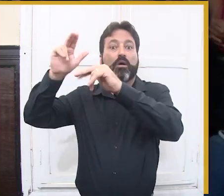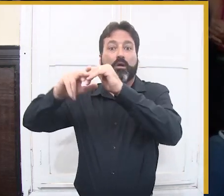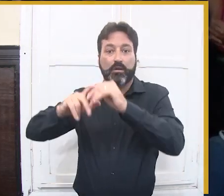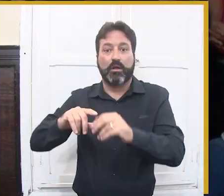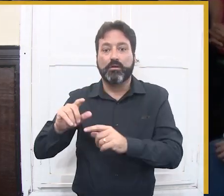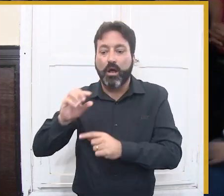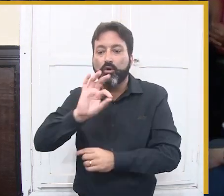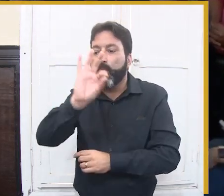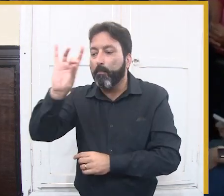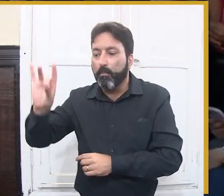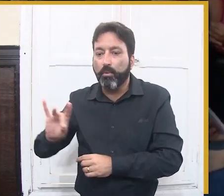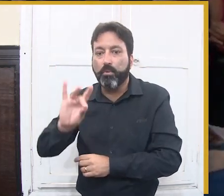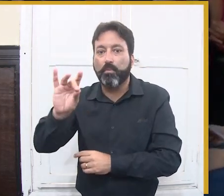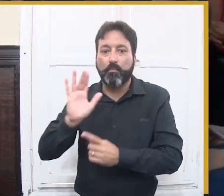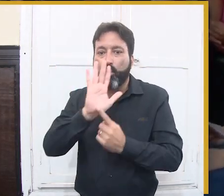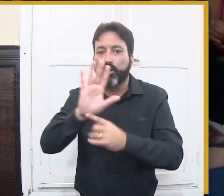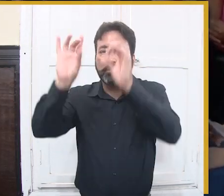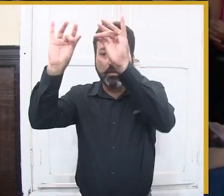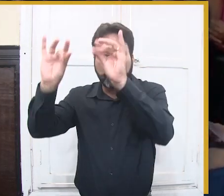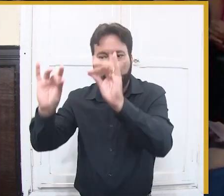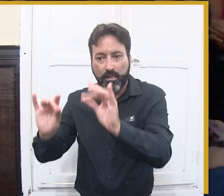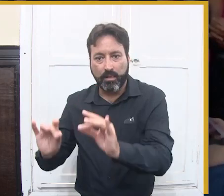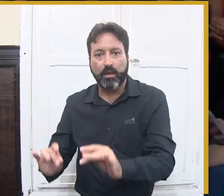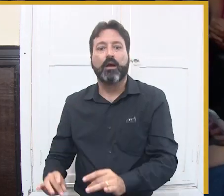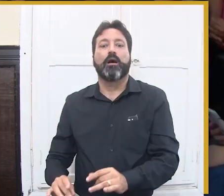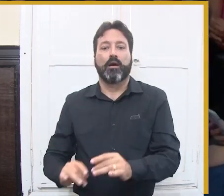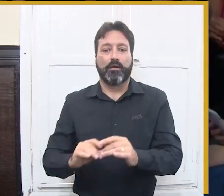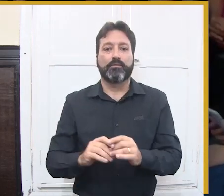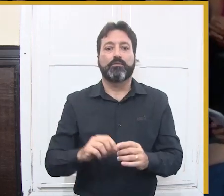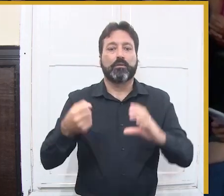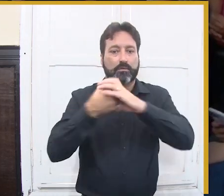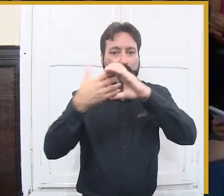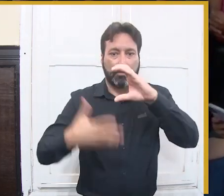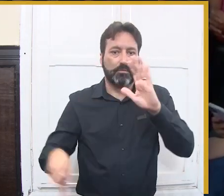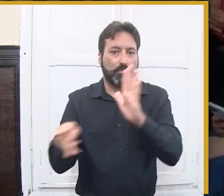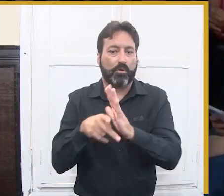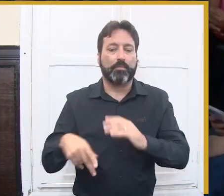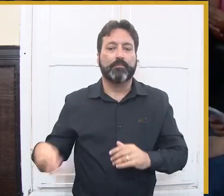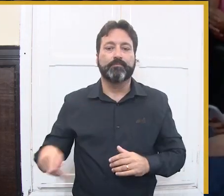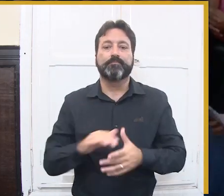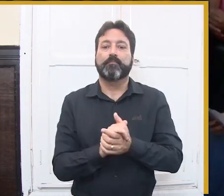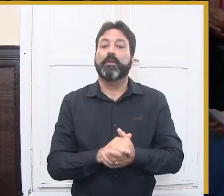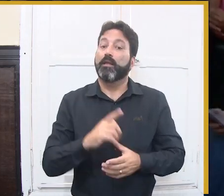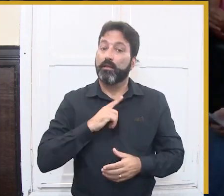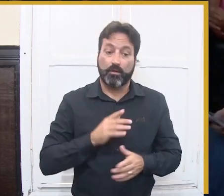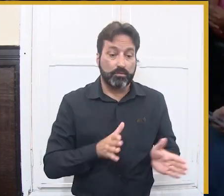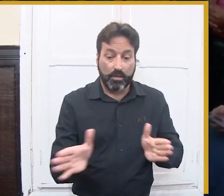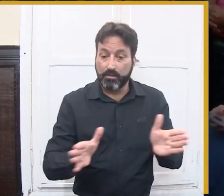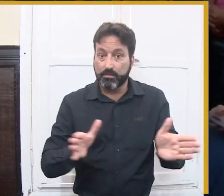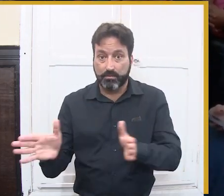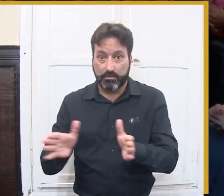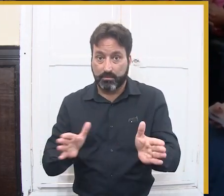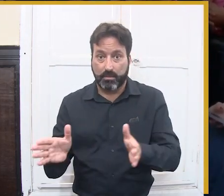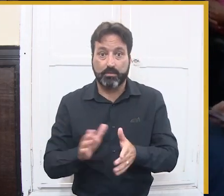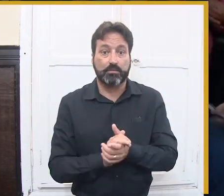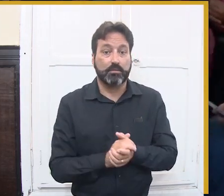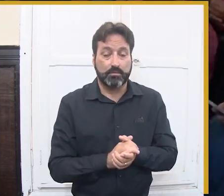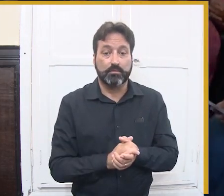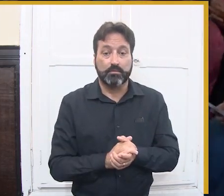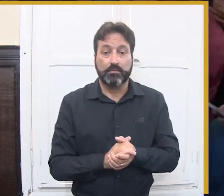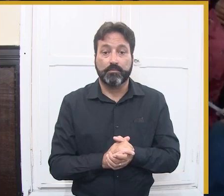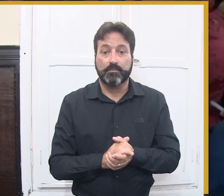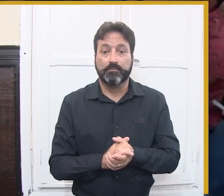a catedral, a fogueira, enfim, toda a